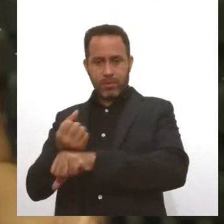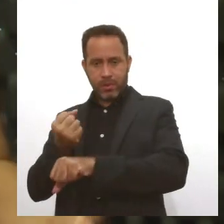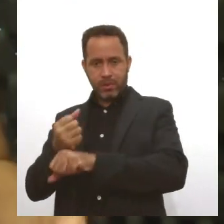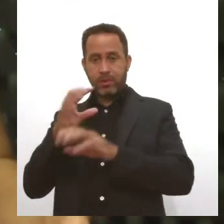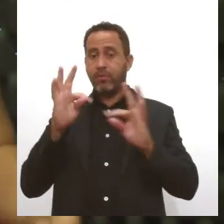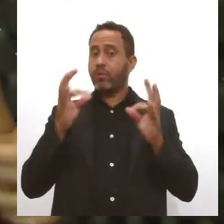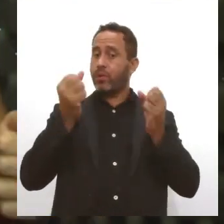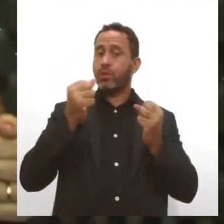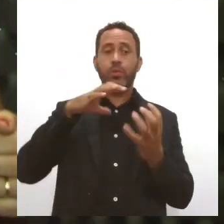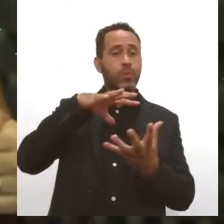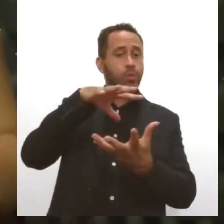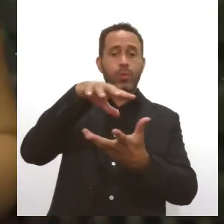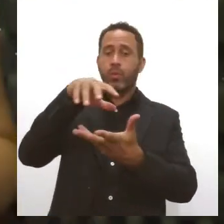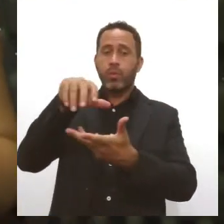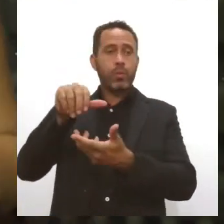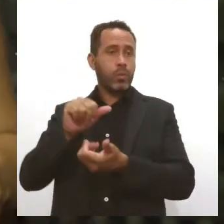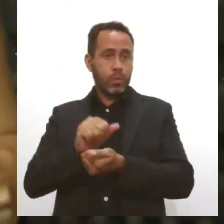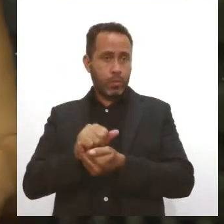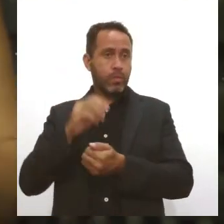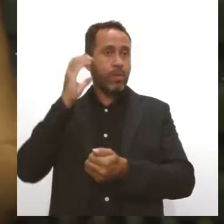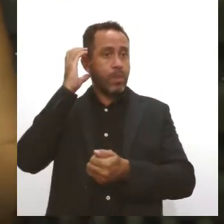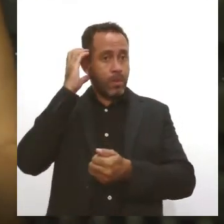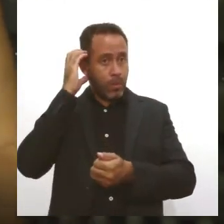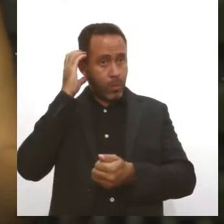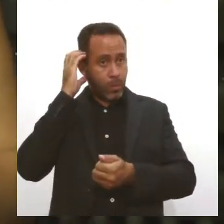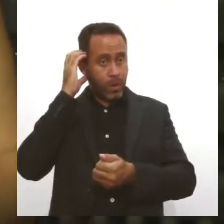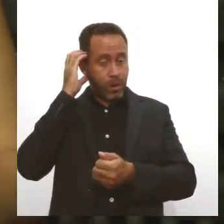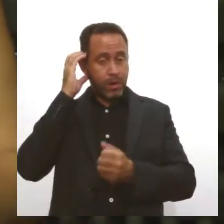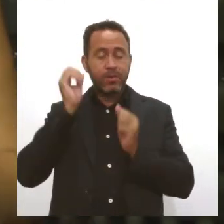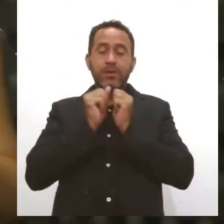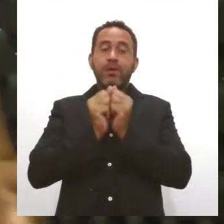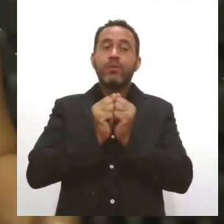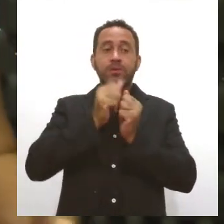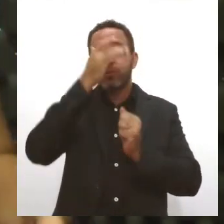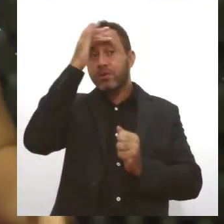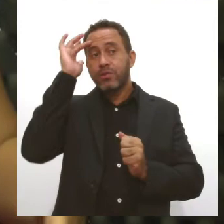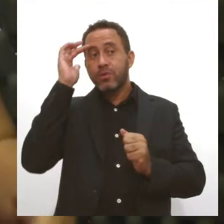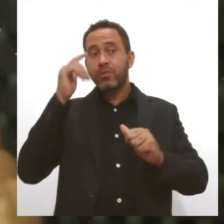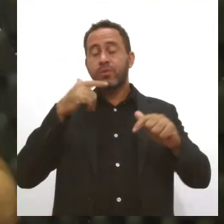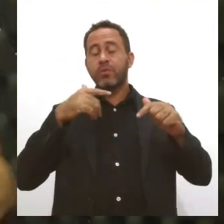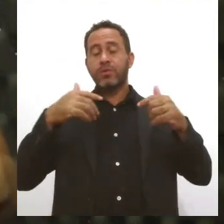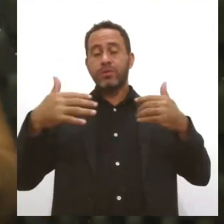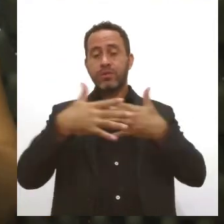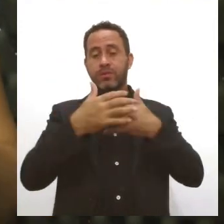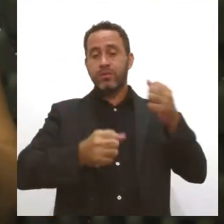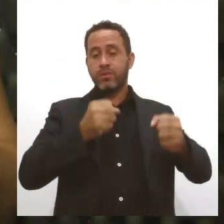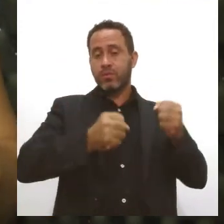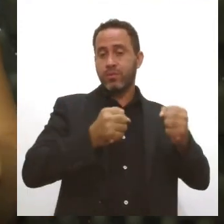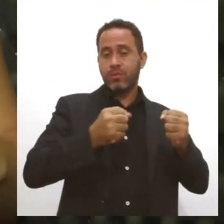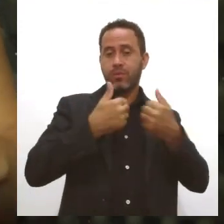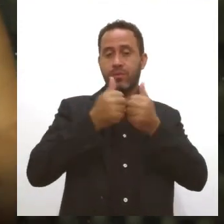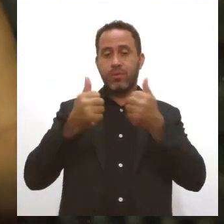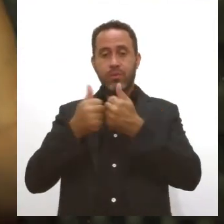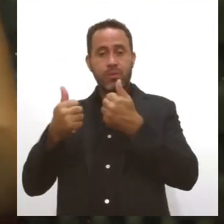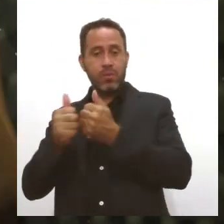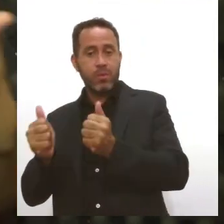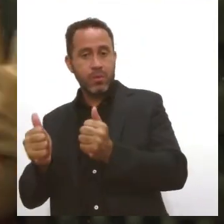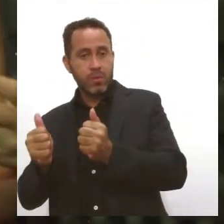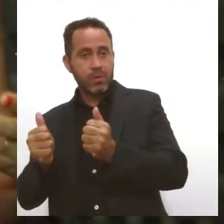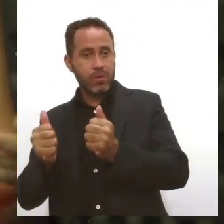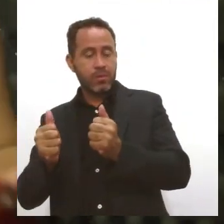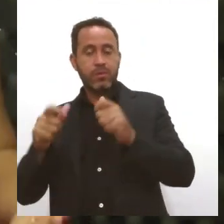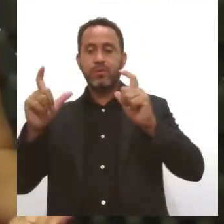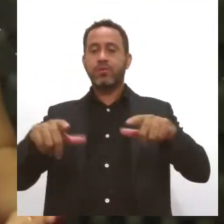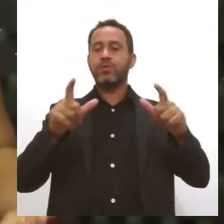todo o mundo. O rádio é quem acompanha as pessoas no trânsito, é quem acompanha as pessoas nesses